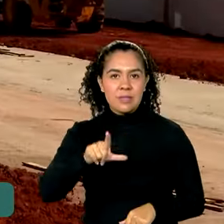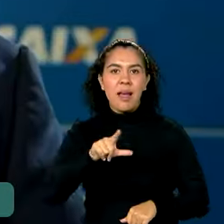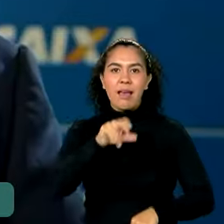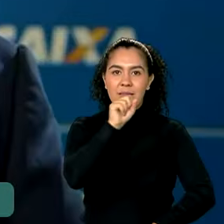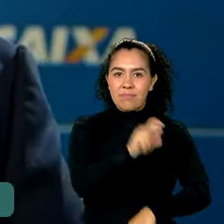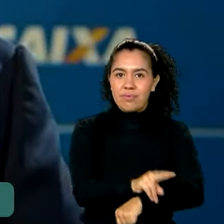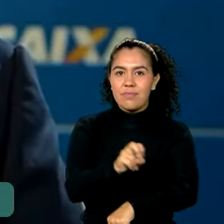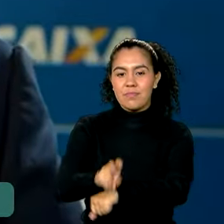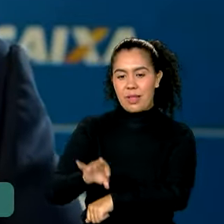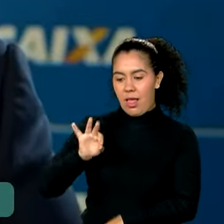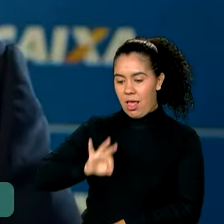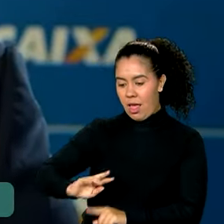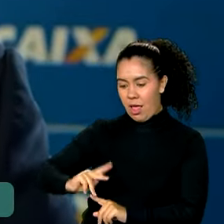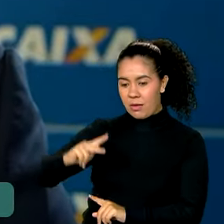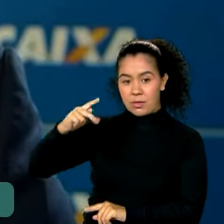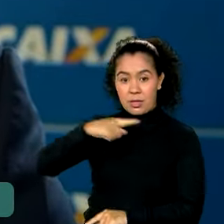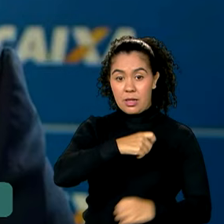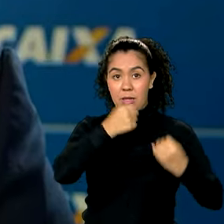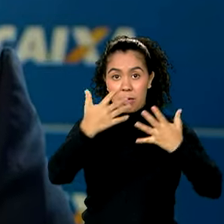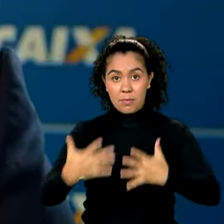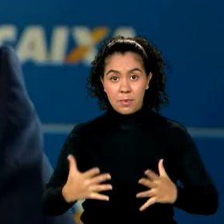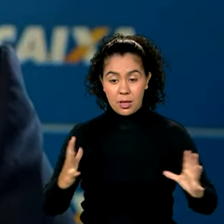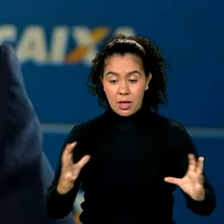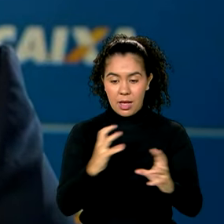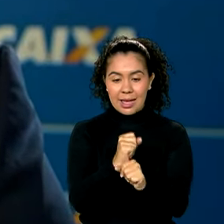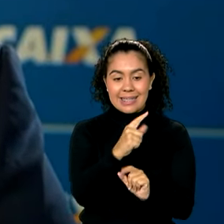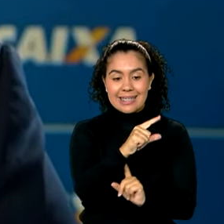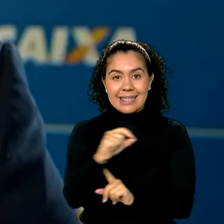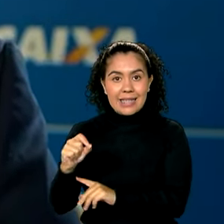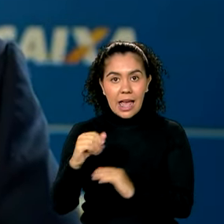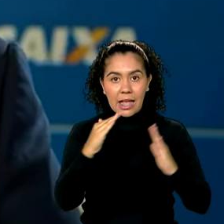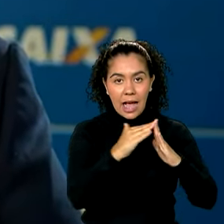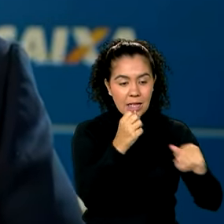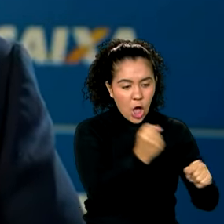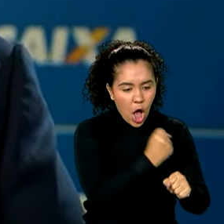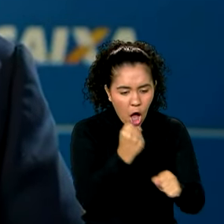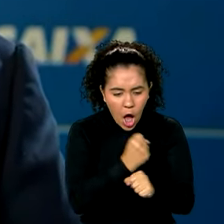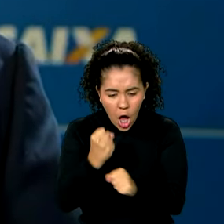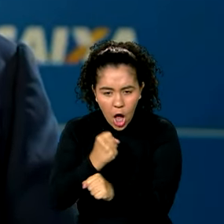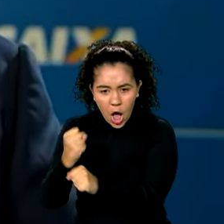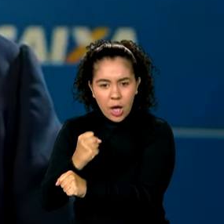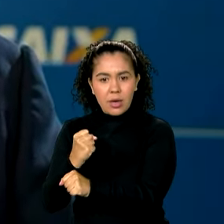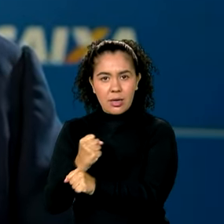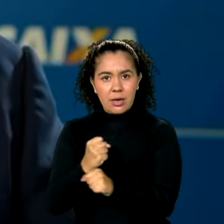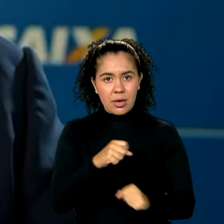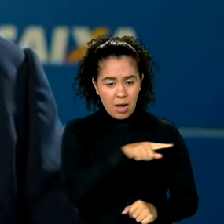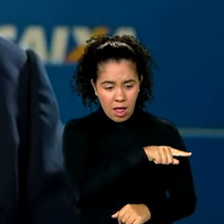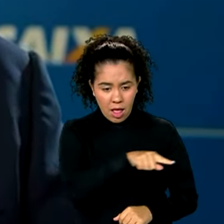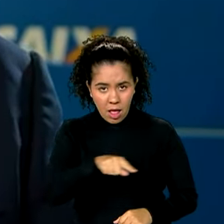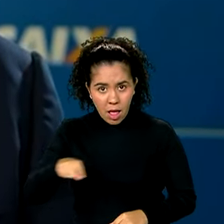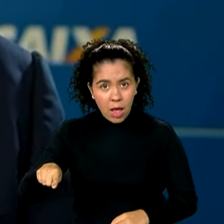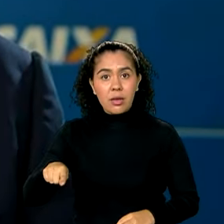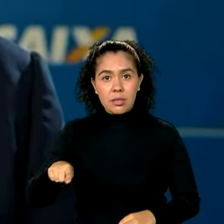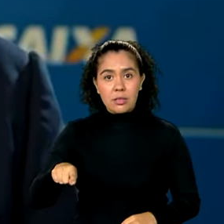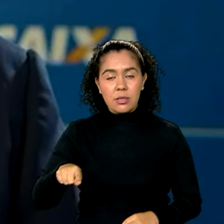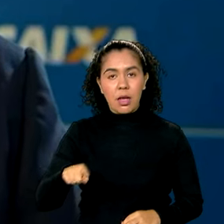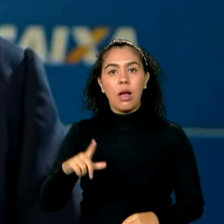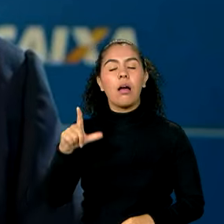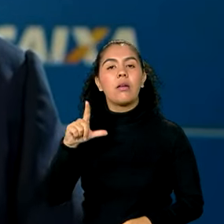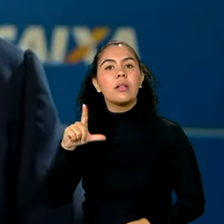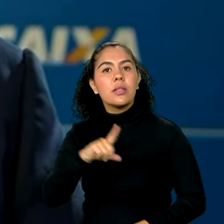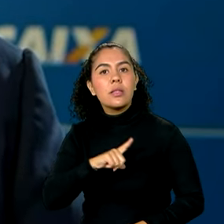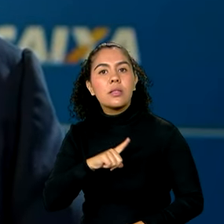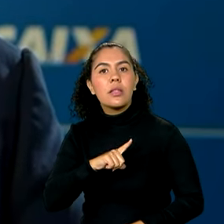renda cada 100 unidades habitacionais produzidas em torno daquelas 100 unidades habitacionais você gera